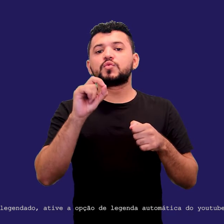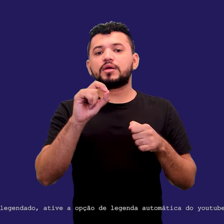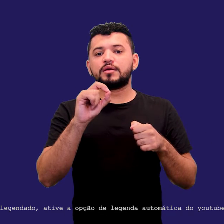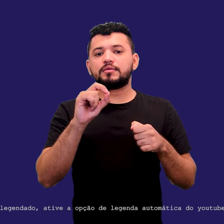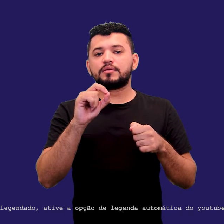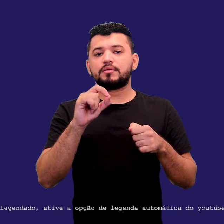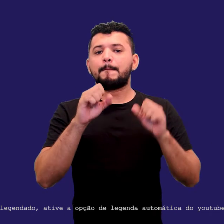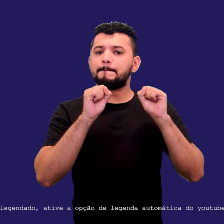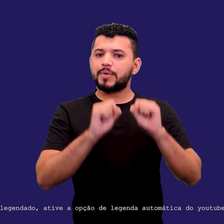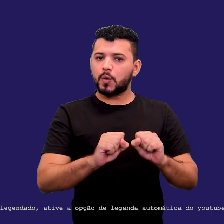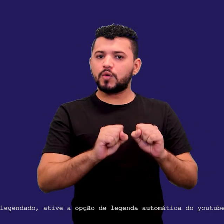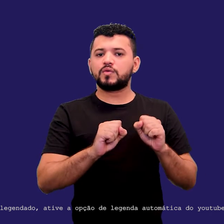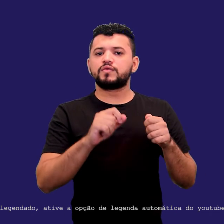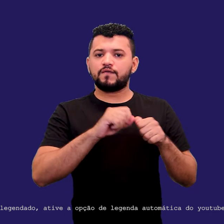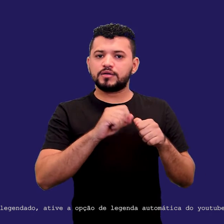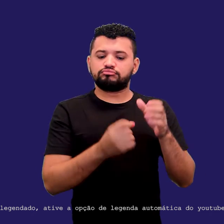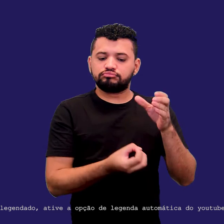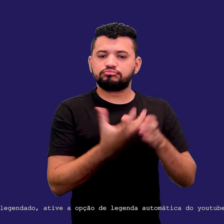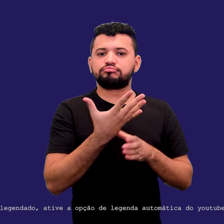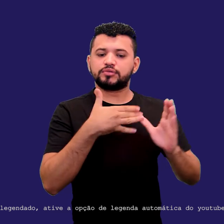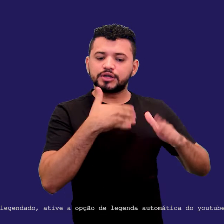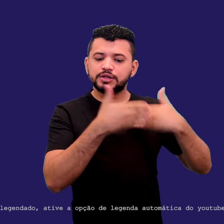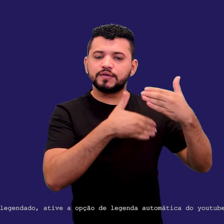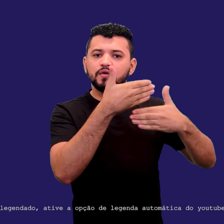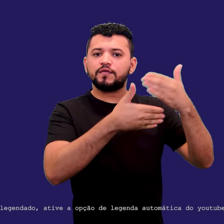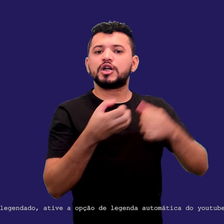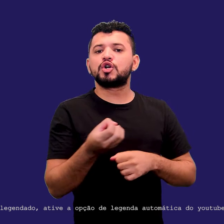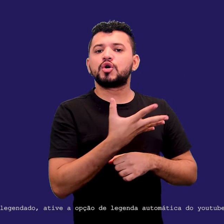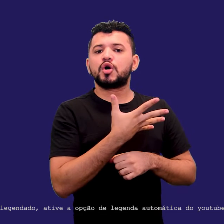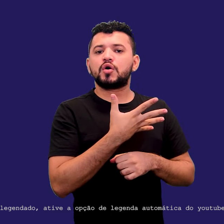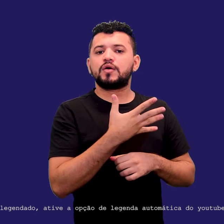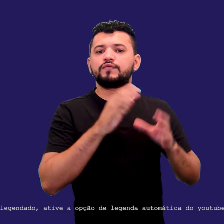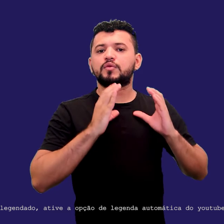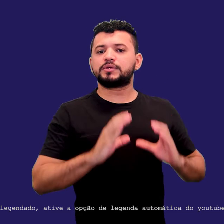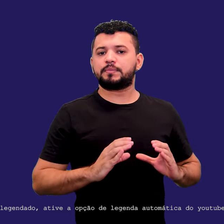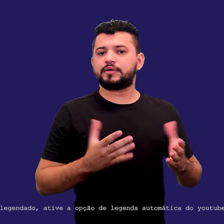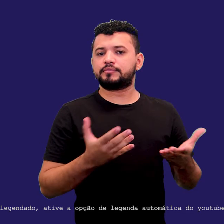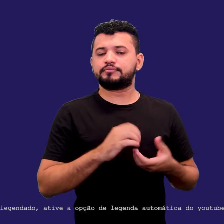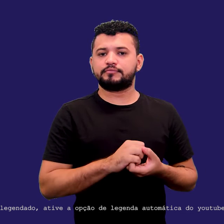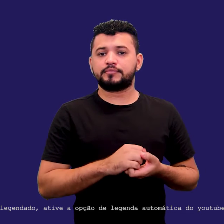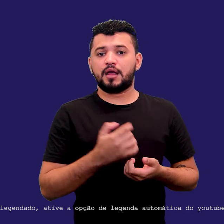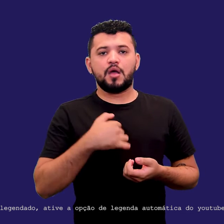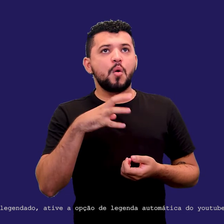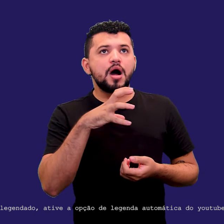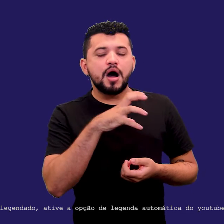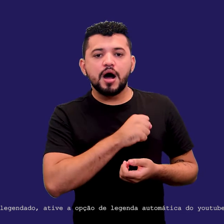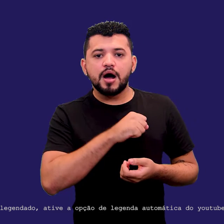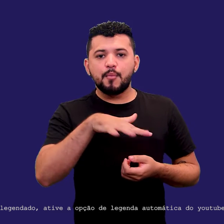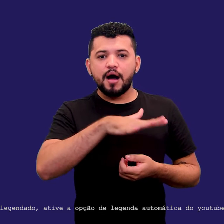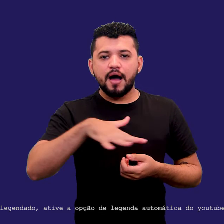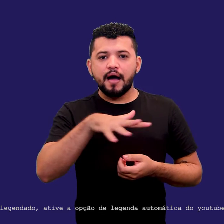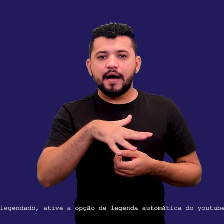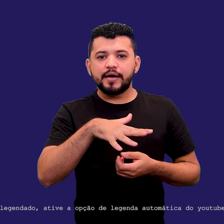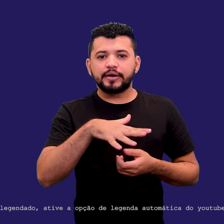produtivo, eu também posso desenvolver novas habilidades. Por exemplo, eu adoro jardinagem. Então, nos meus